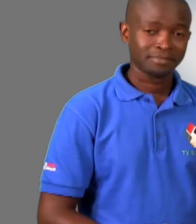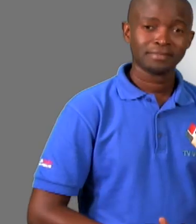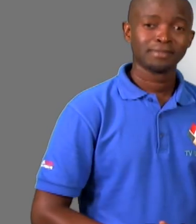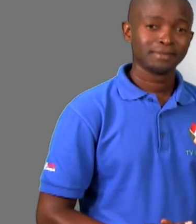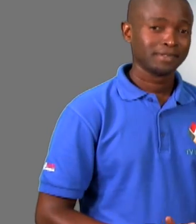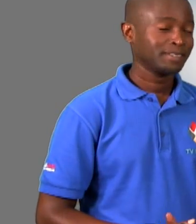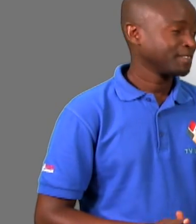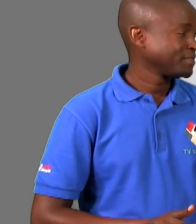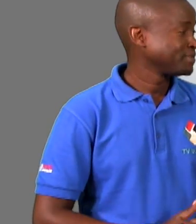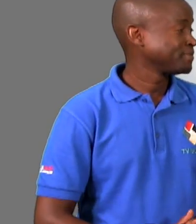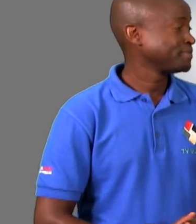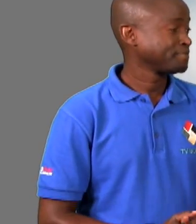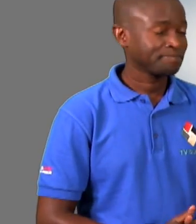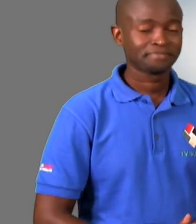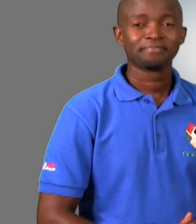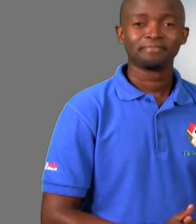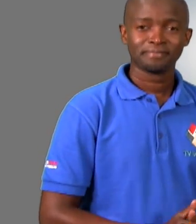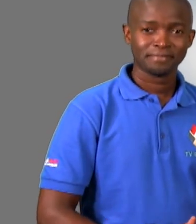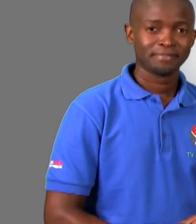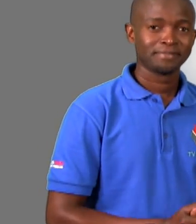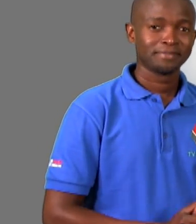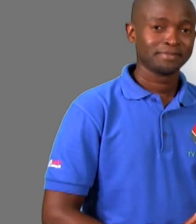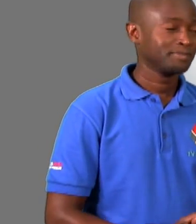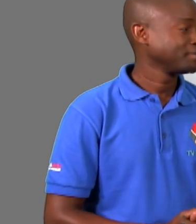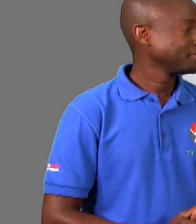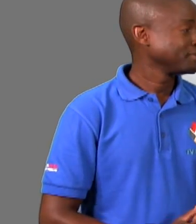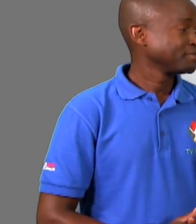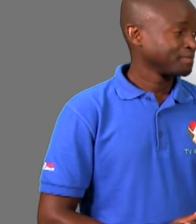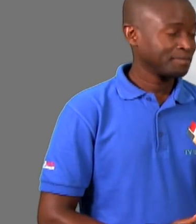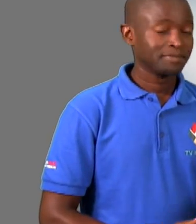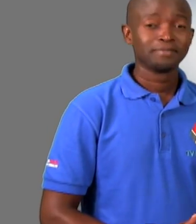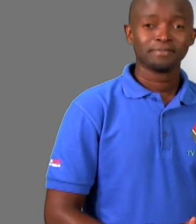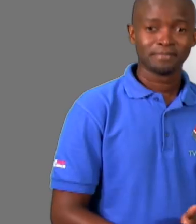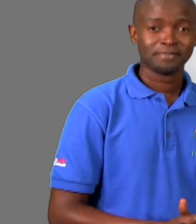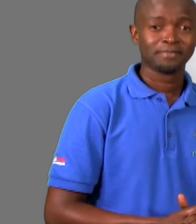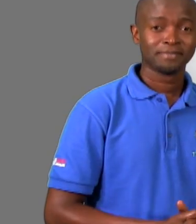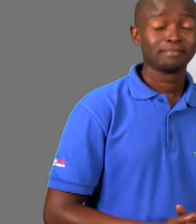De facto! E precisamos de estar sempre ao nível dos melhores.